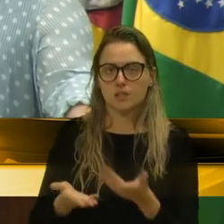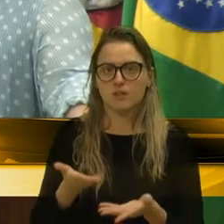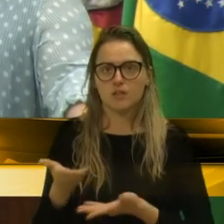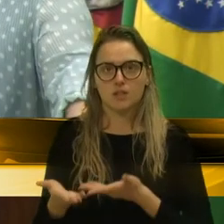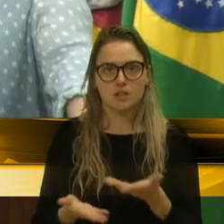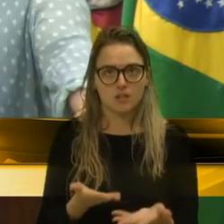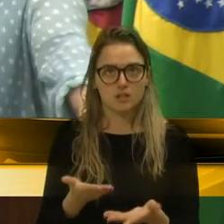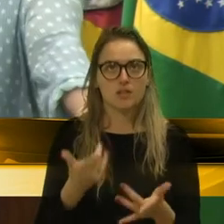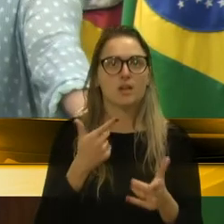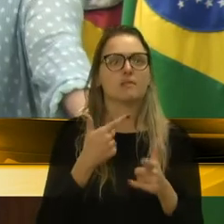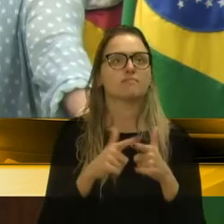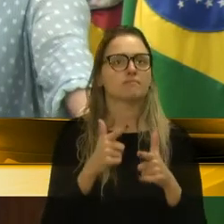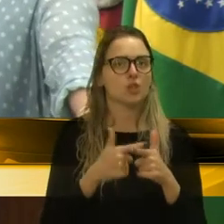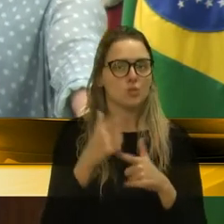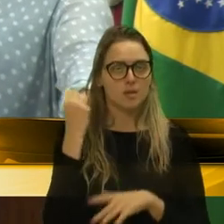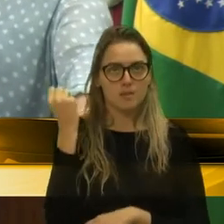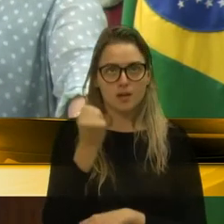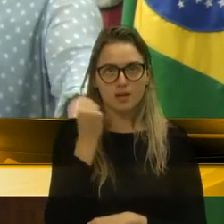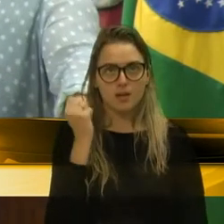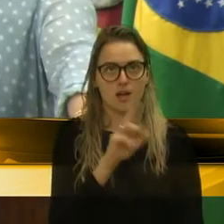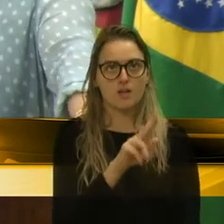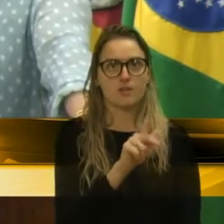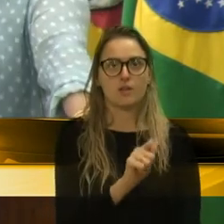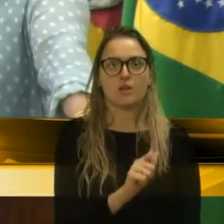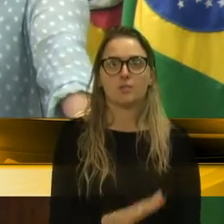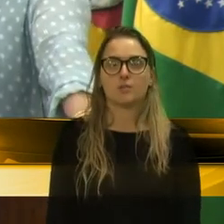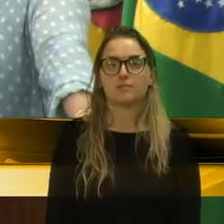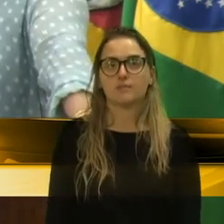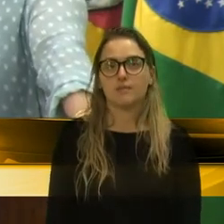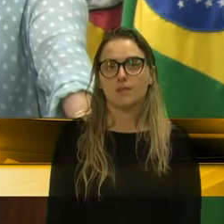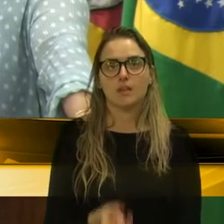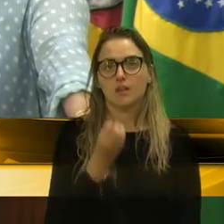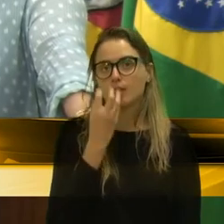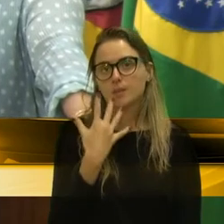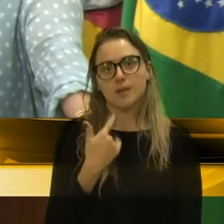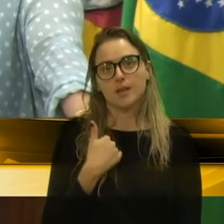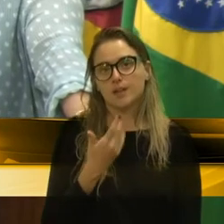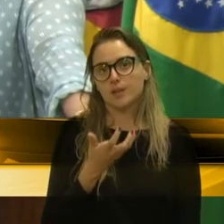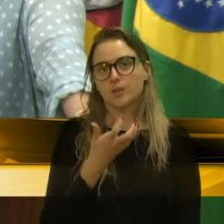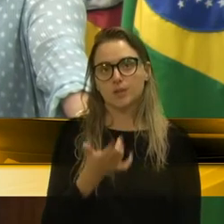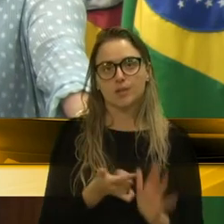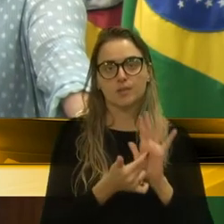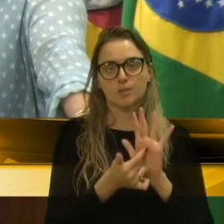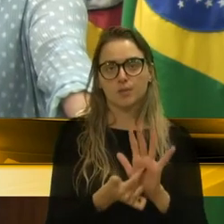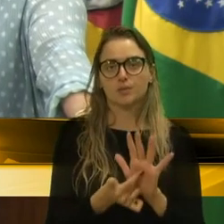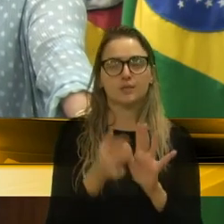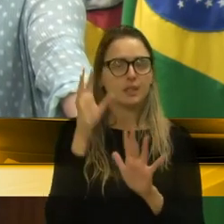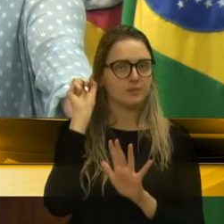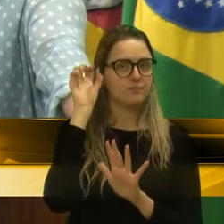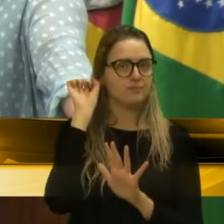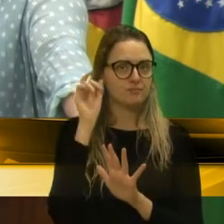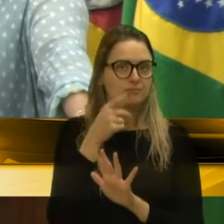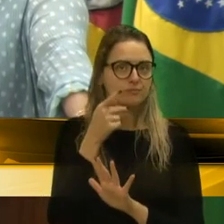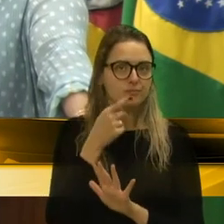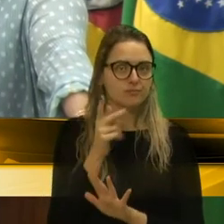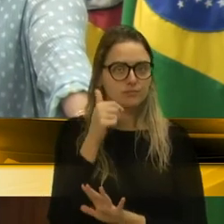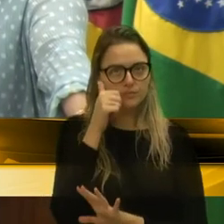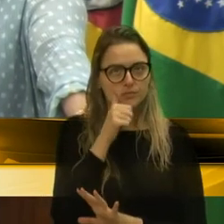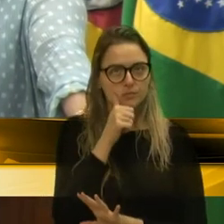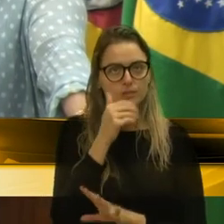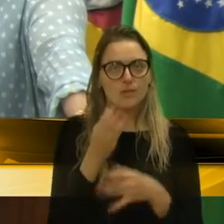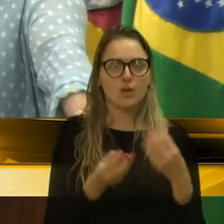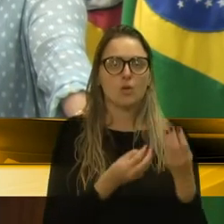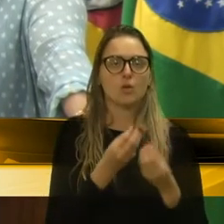sério o problema lá. Bem, eu quis, então, senhoras e senhores, colocar de que forma